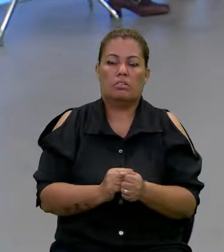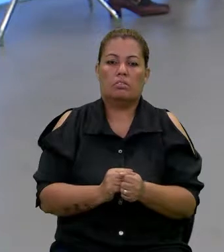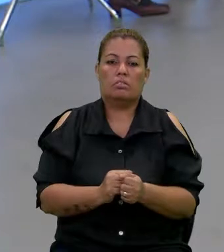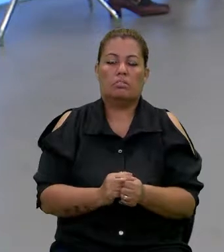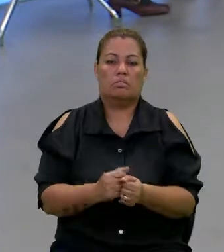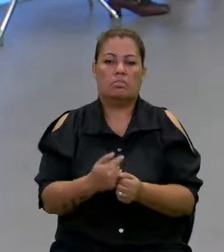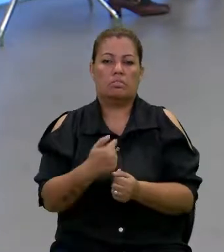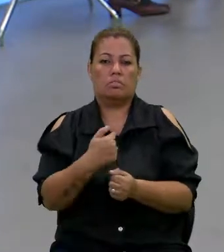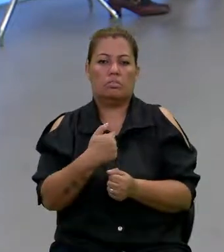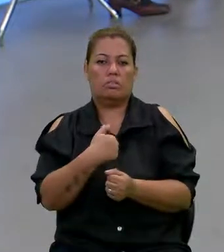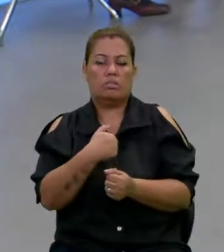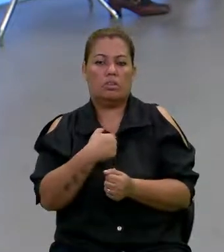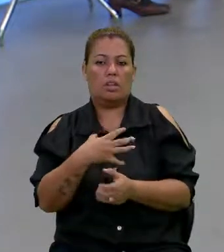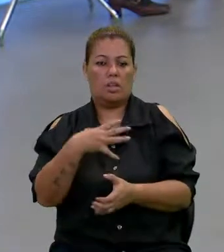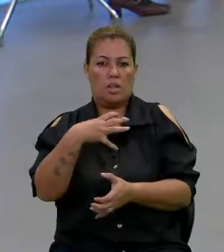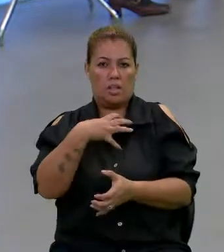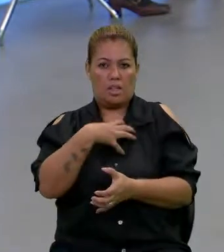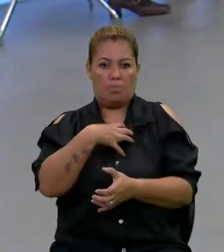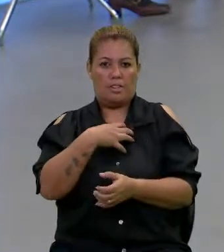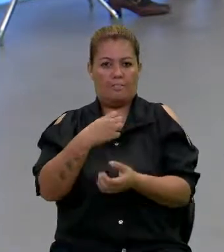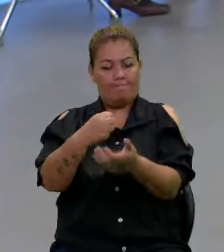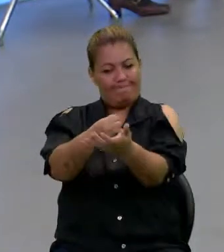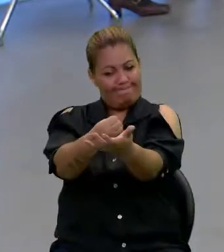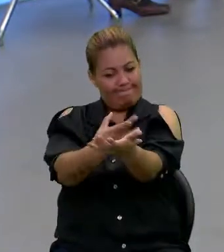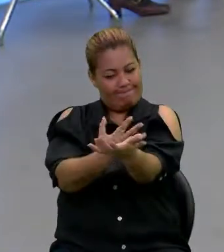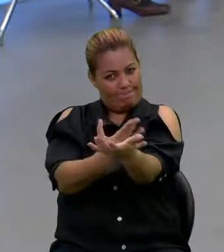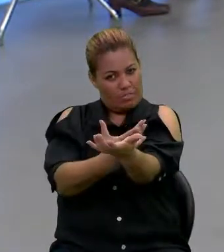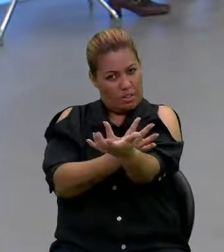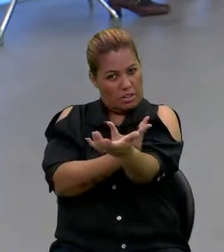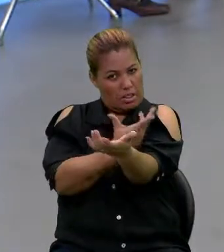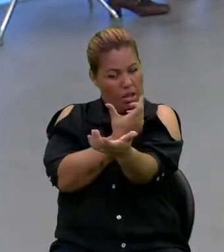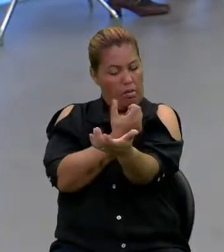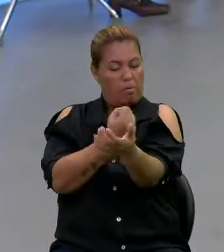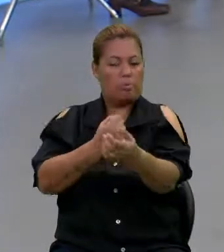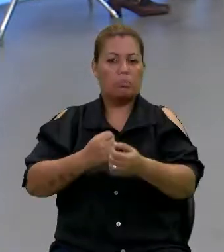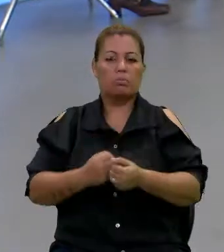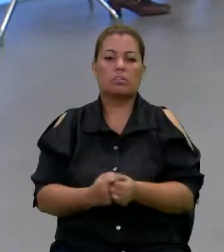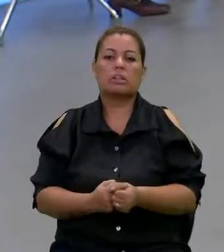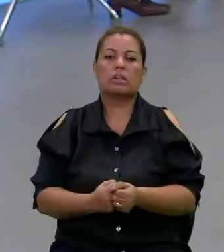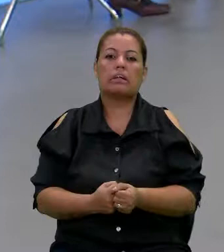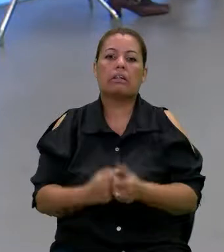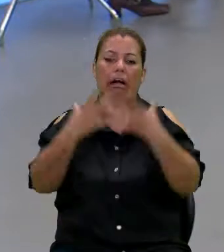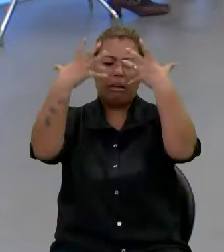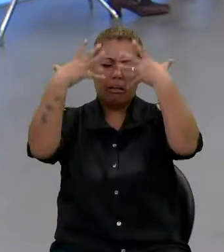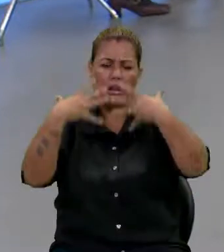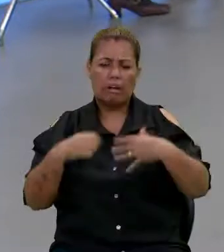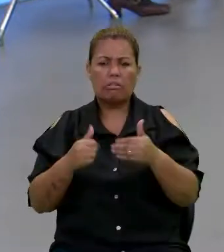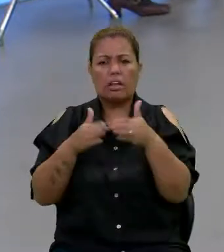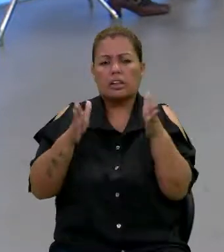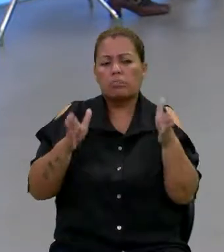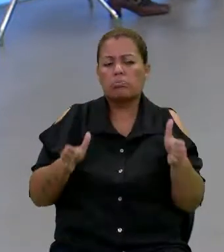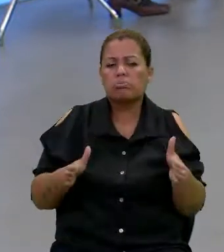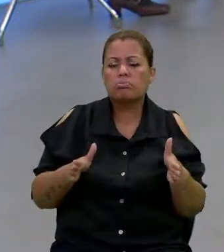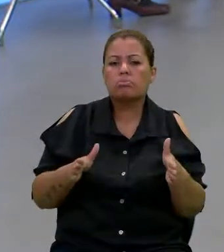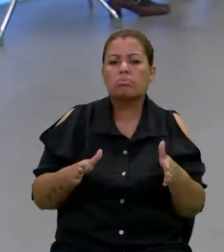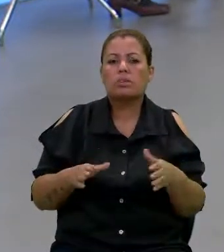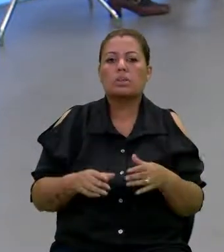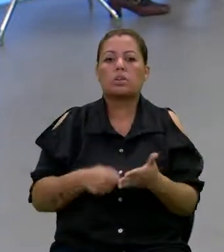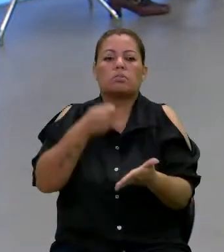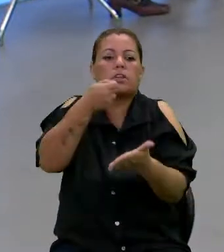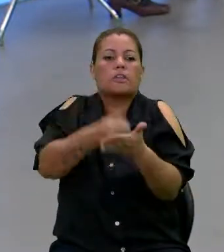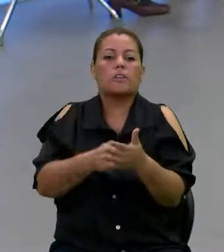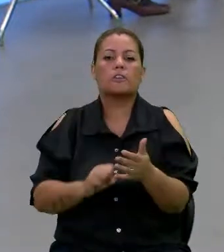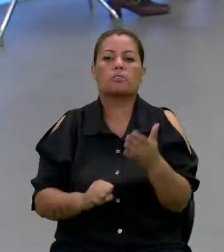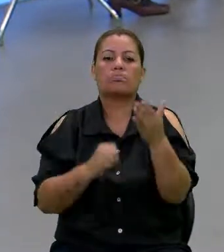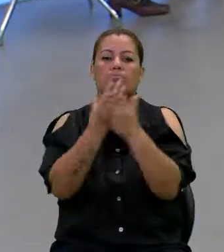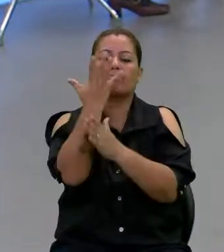Eu me sinto até emocionada, realmente, em ter essa abertura para poder garantir que isso aconteça.